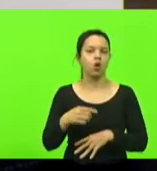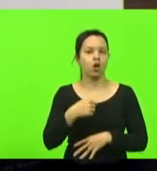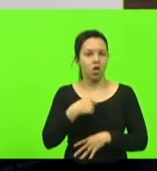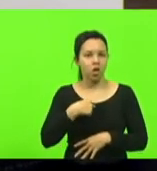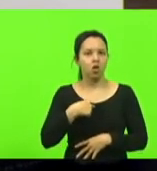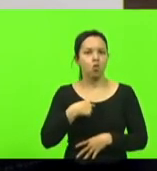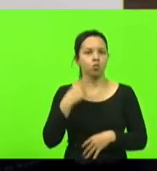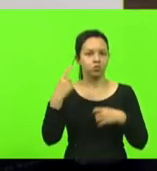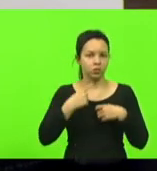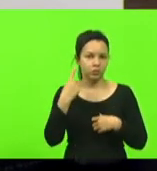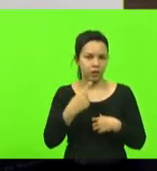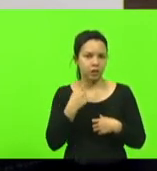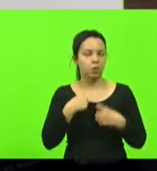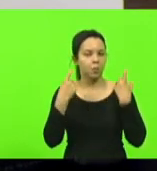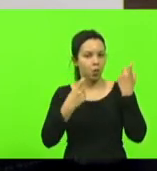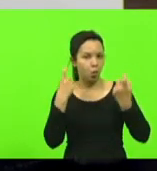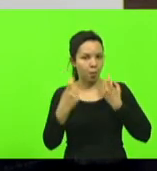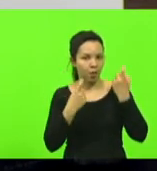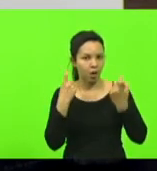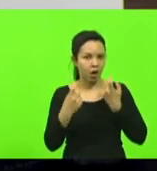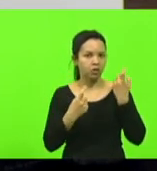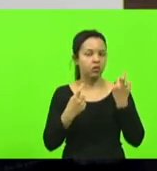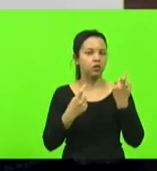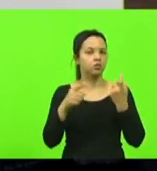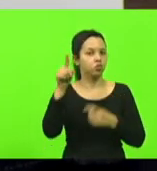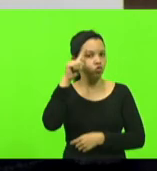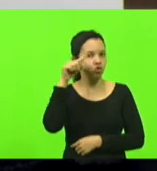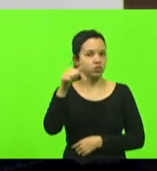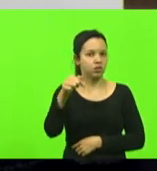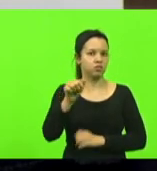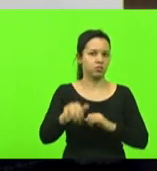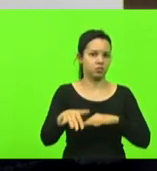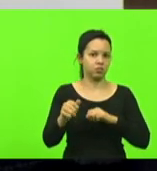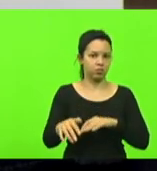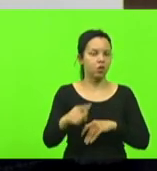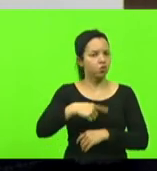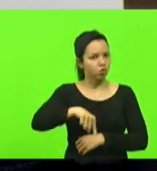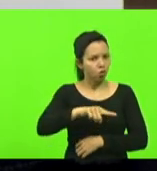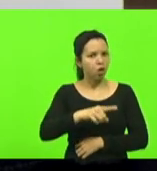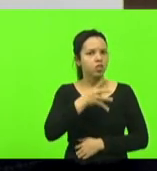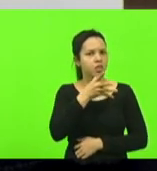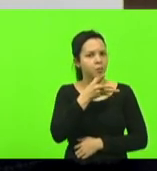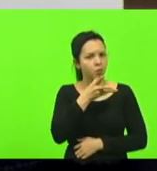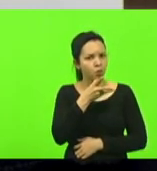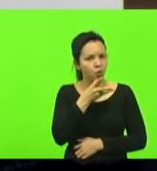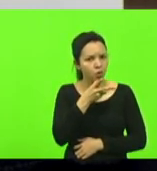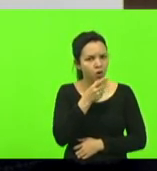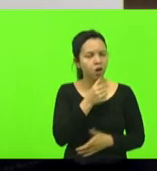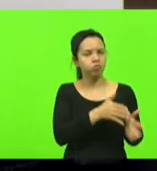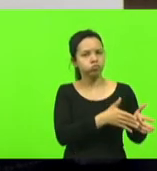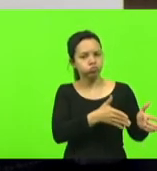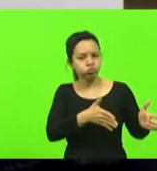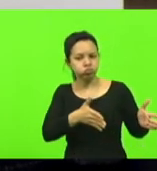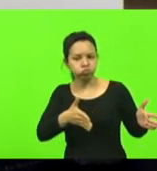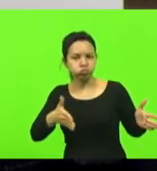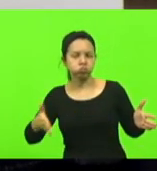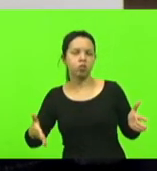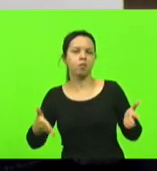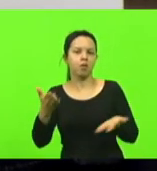preocupada com os rumos do 7 de setembro demoramos muito tempo para derrubar uma ditadura militar